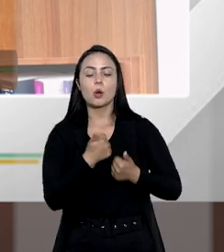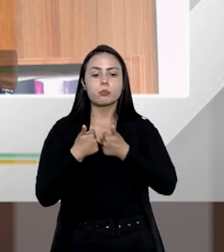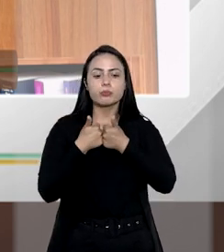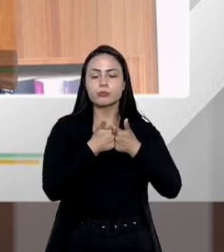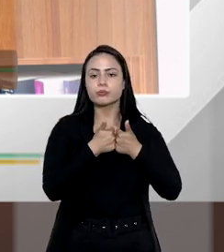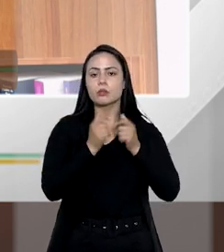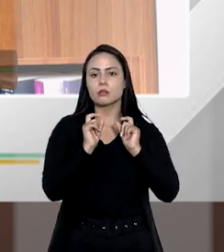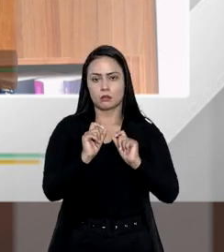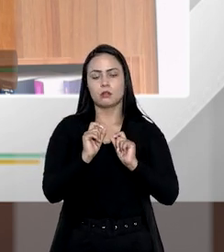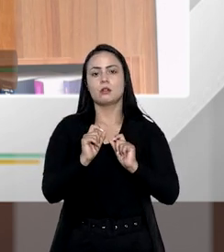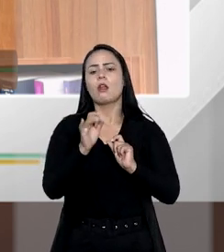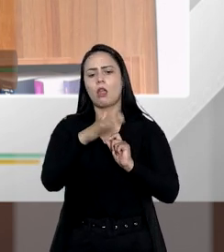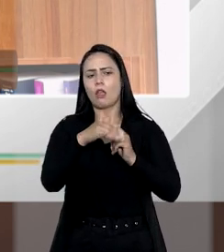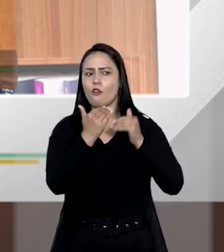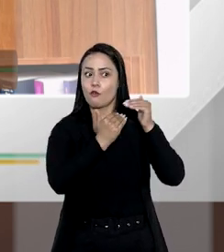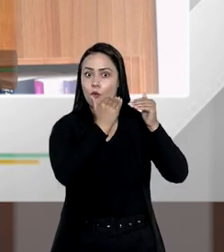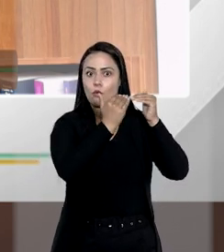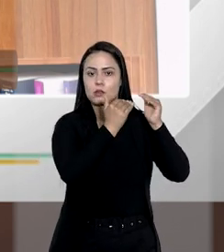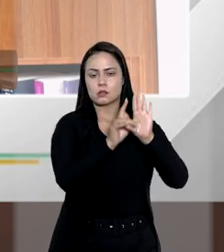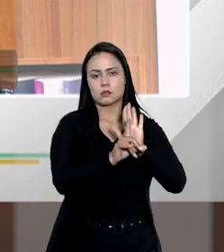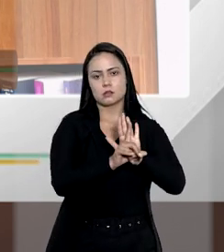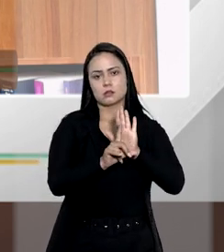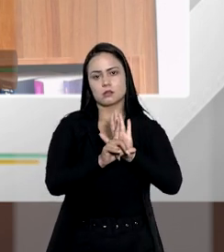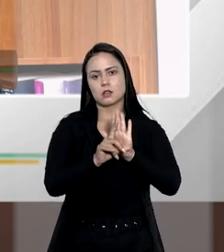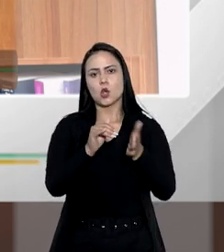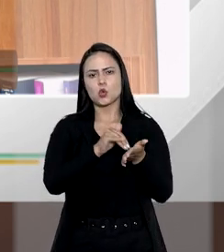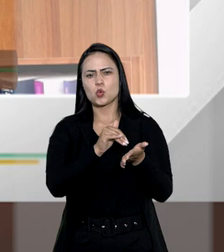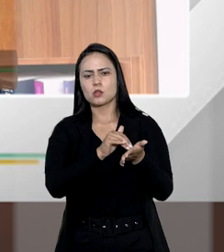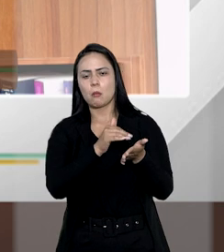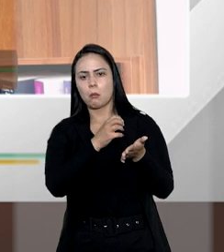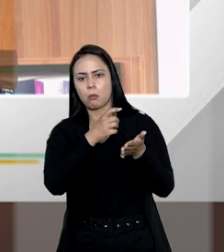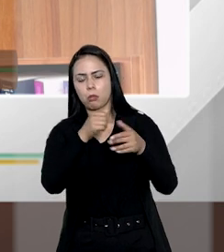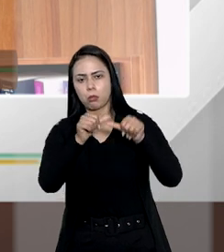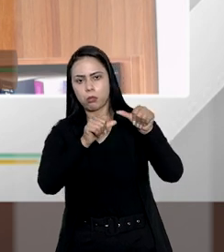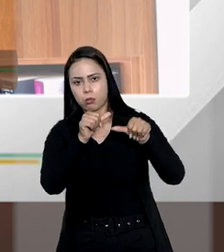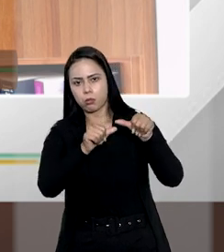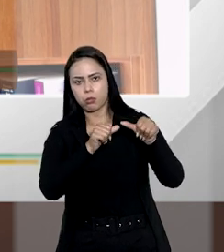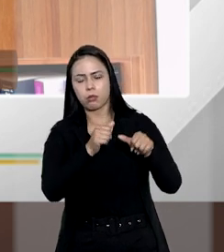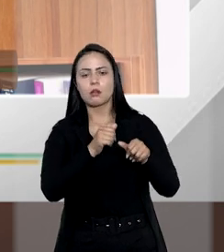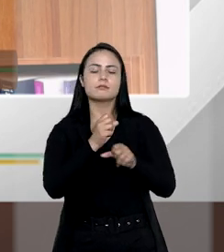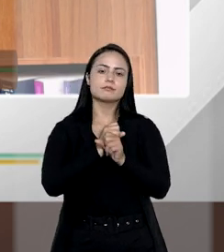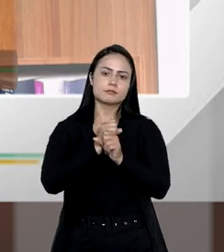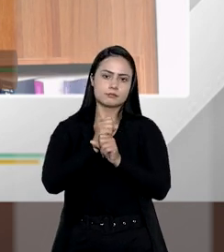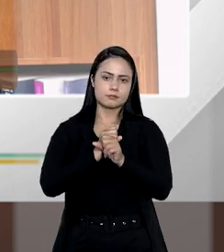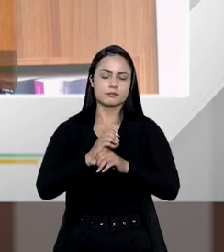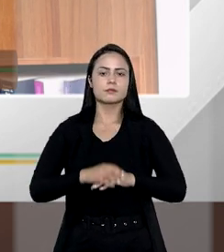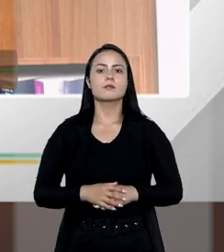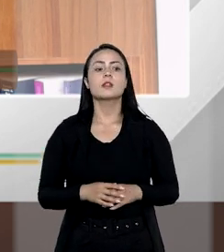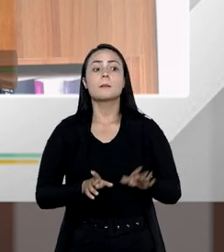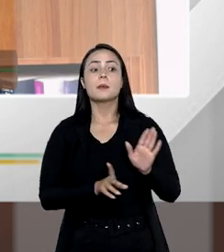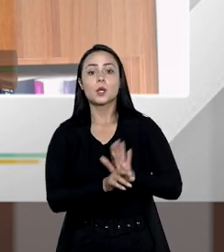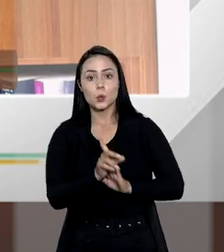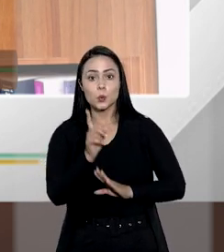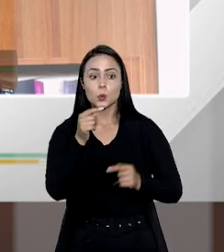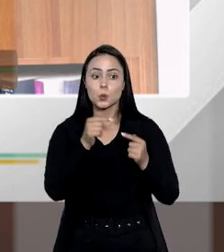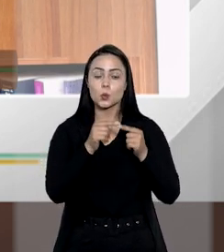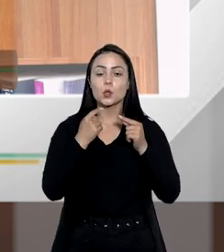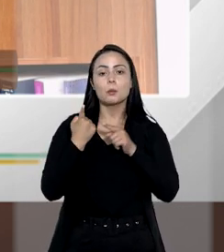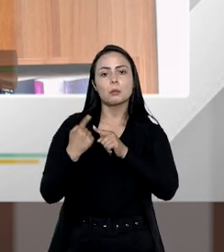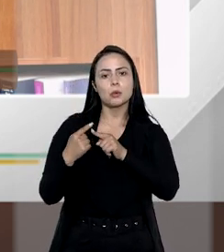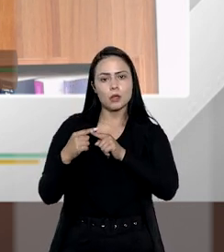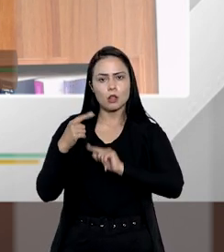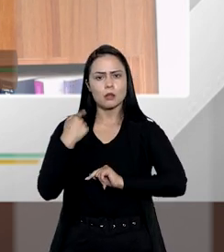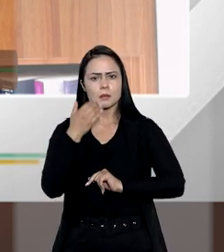acompanhando justamente esta evolução legislativa dos últimos anos. Agora, essa pergunta também é muito pertinente, Tiago, porque